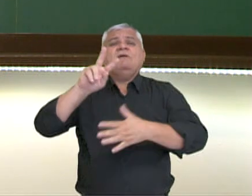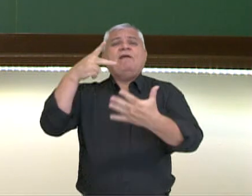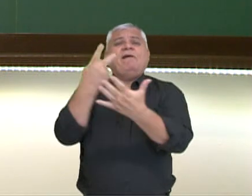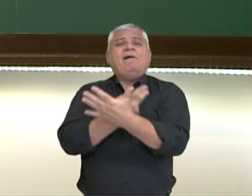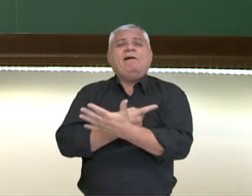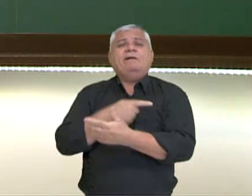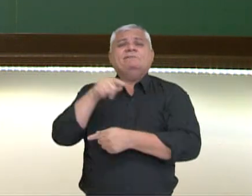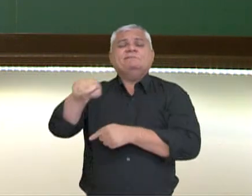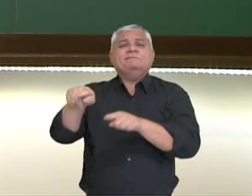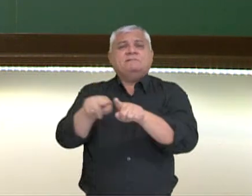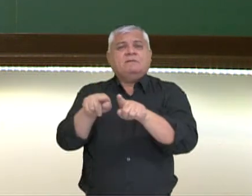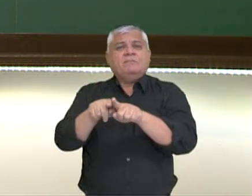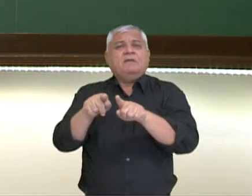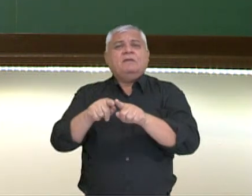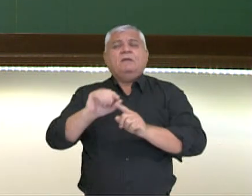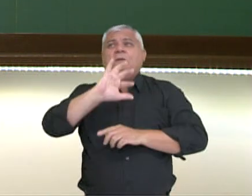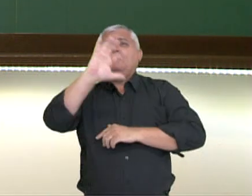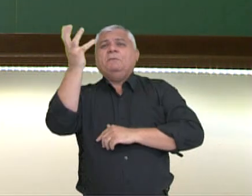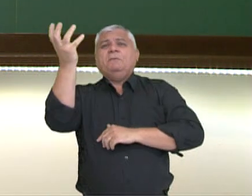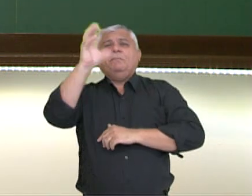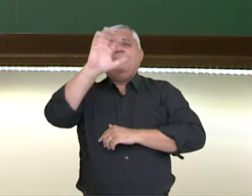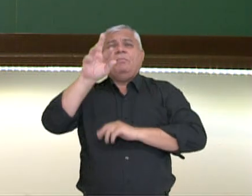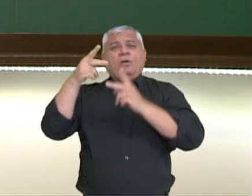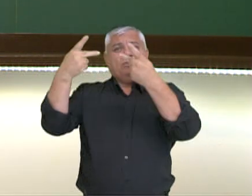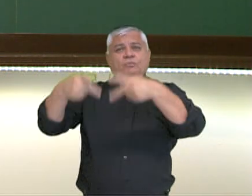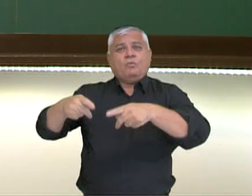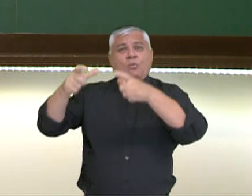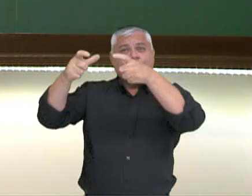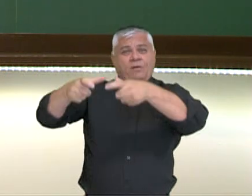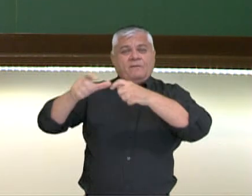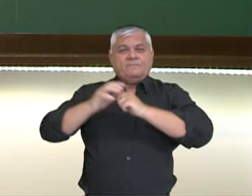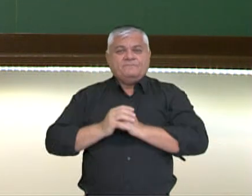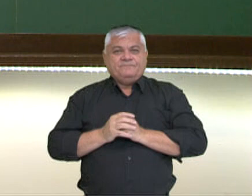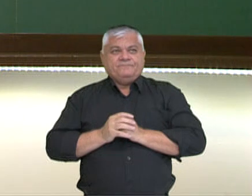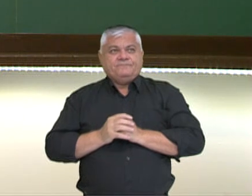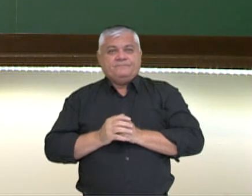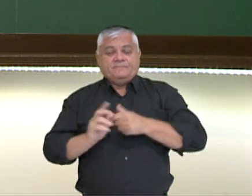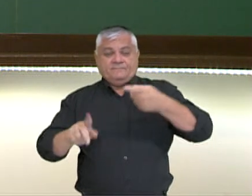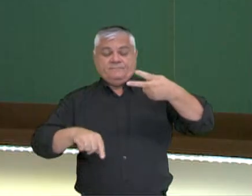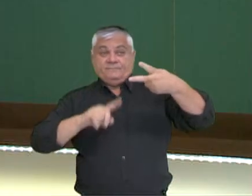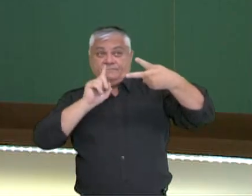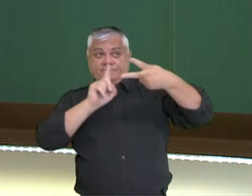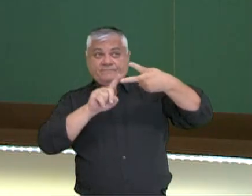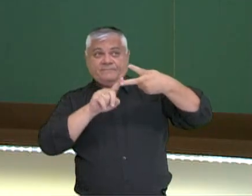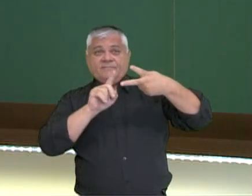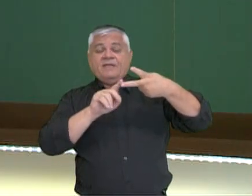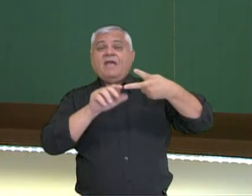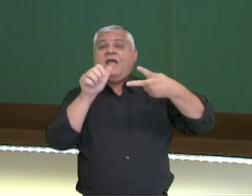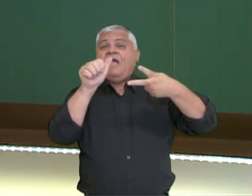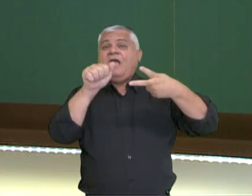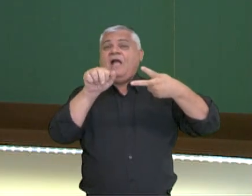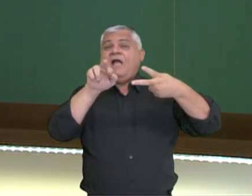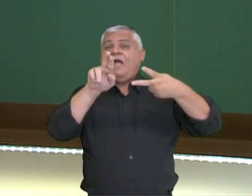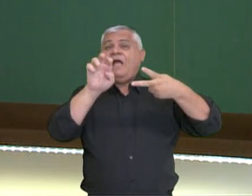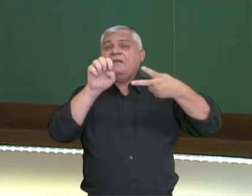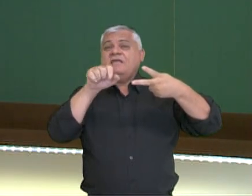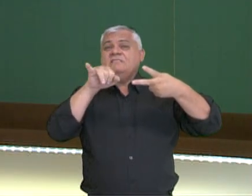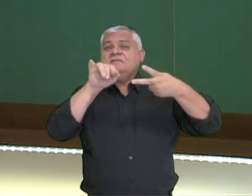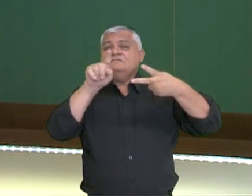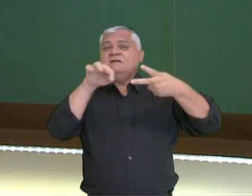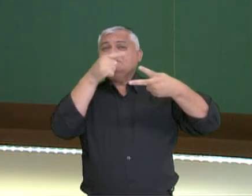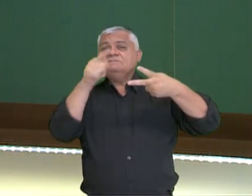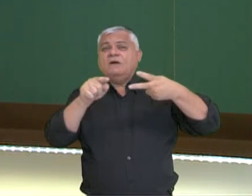associado às condições climáticas existentes naquela localidade. Uma outra forma de degradação do solo é a